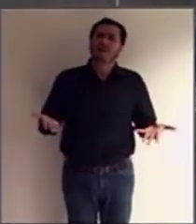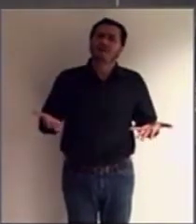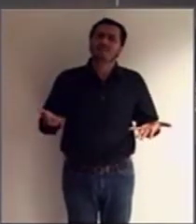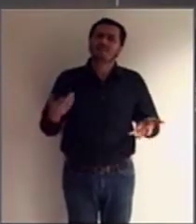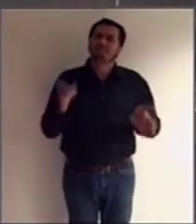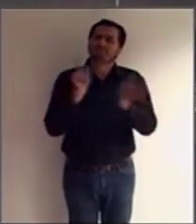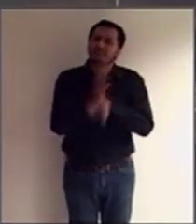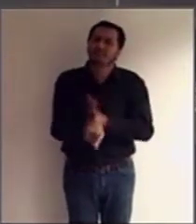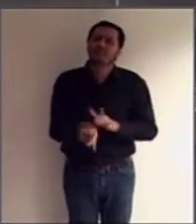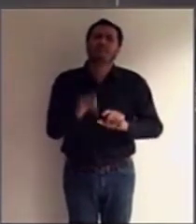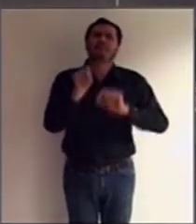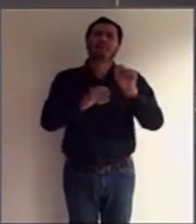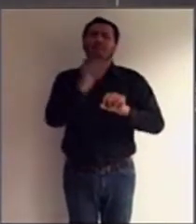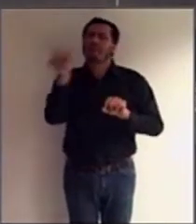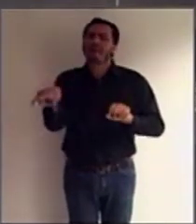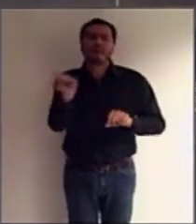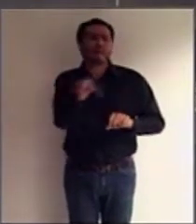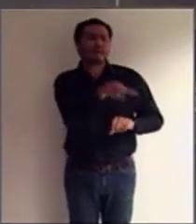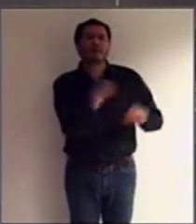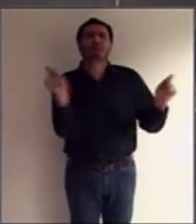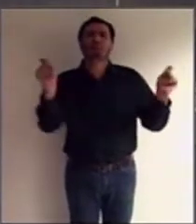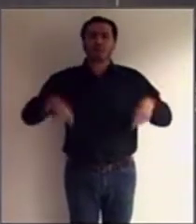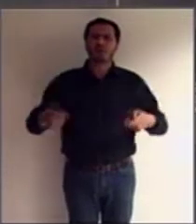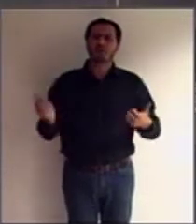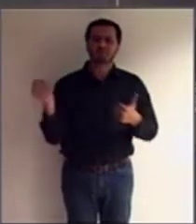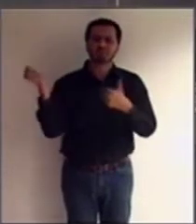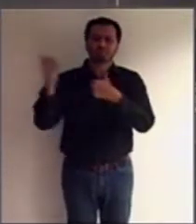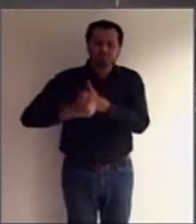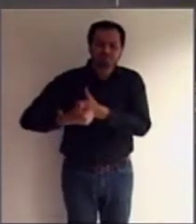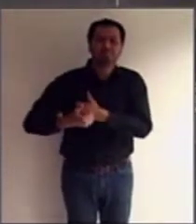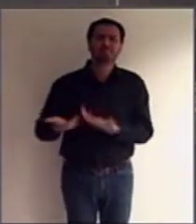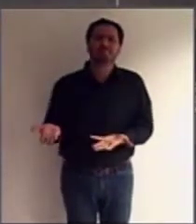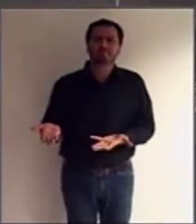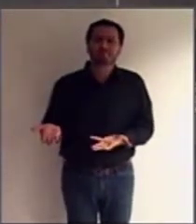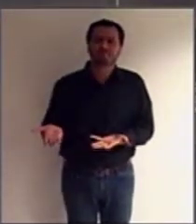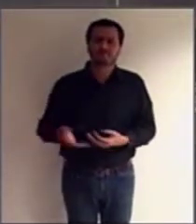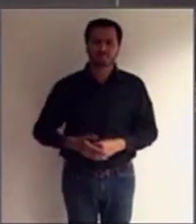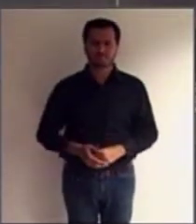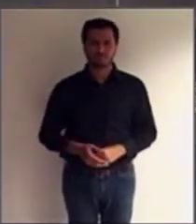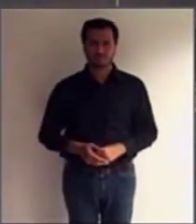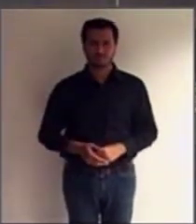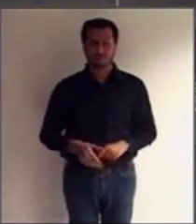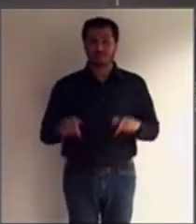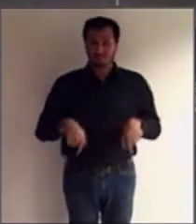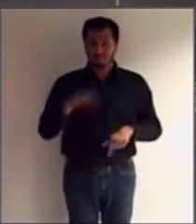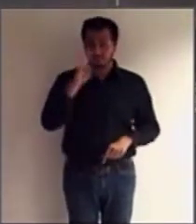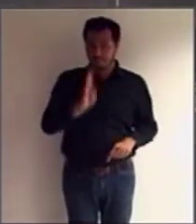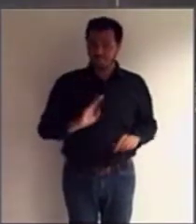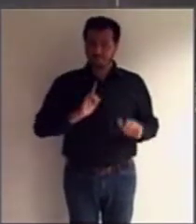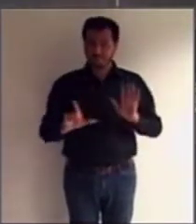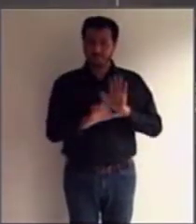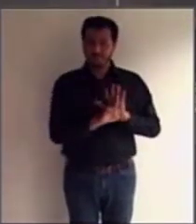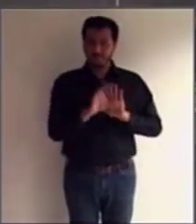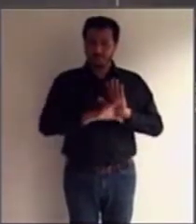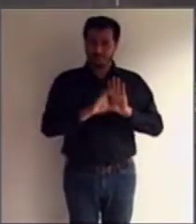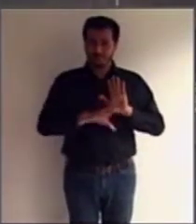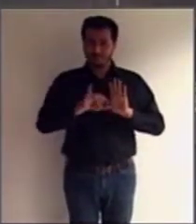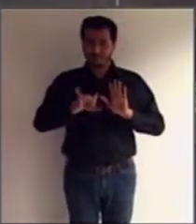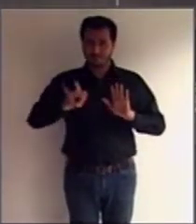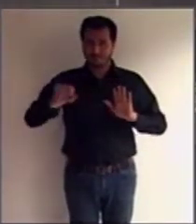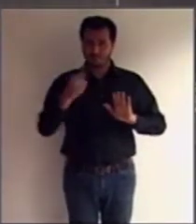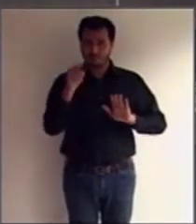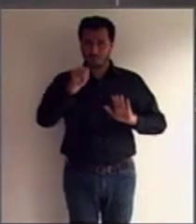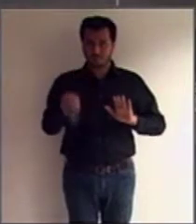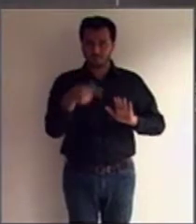O Brasil, no Código Civil, no seu artigo 1767, ele